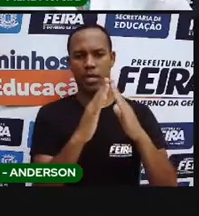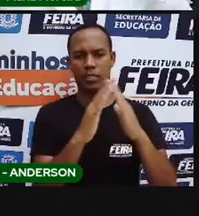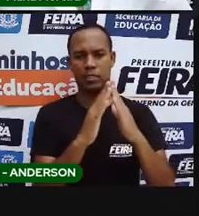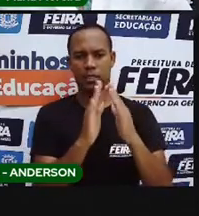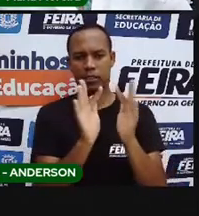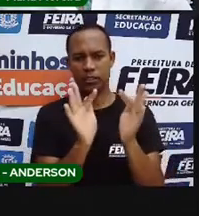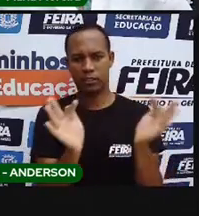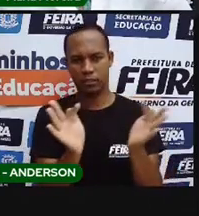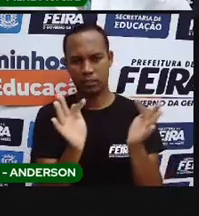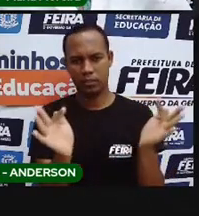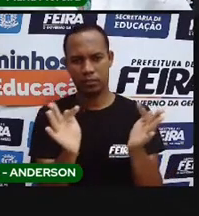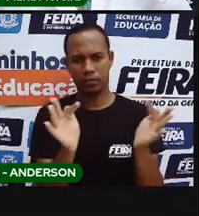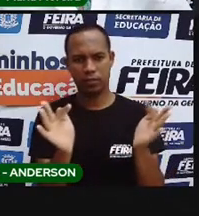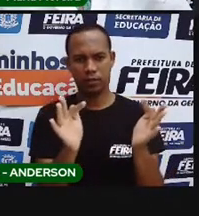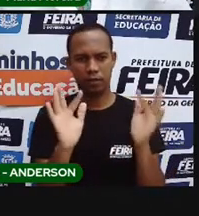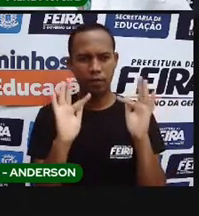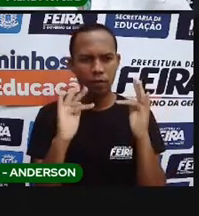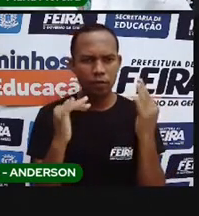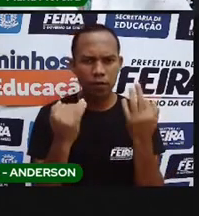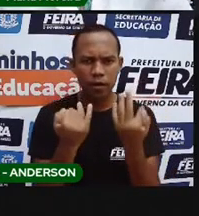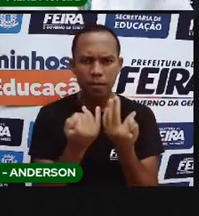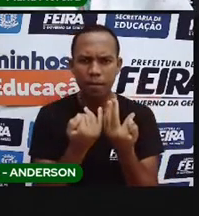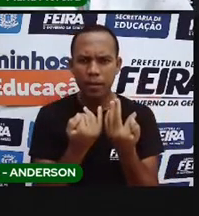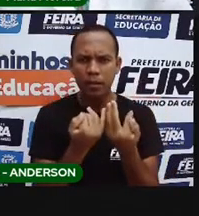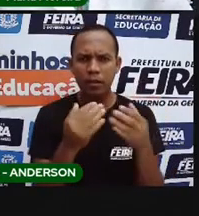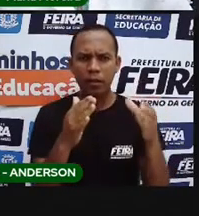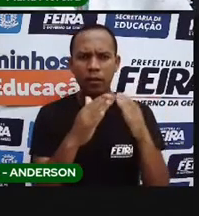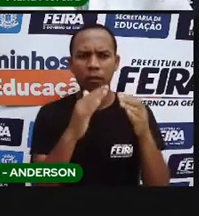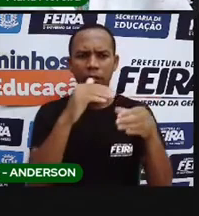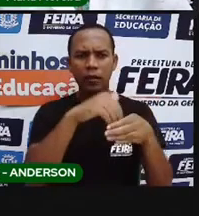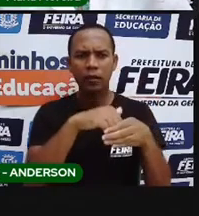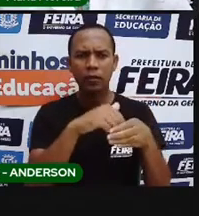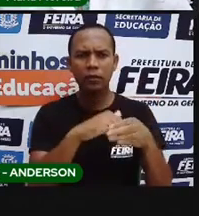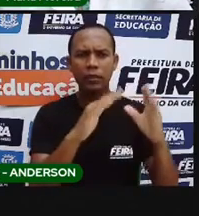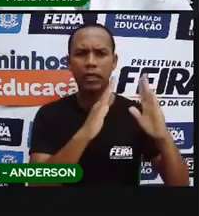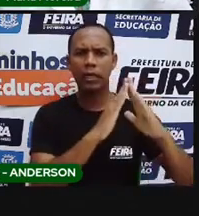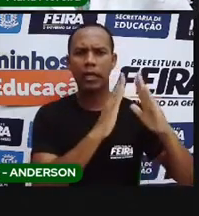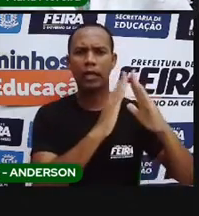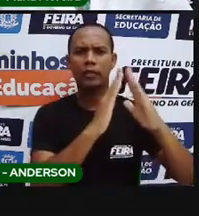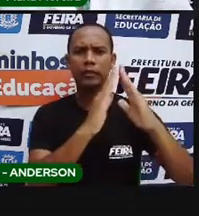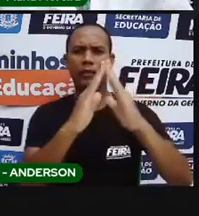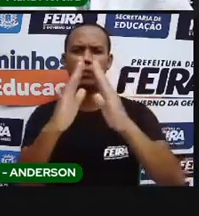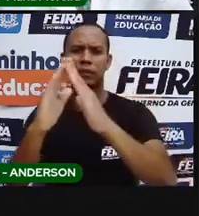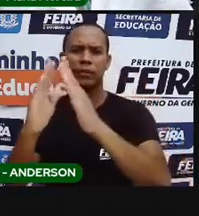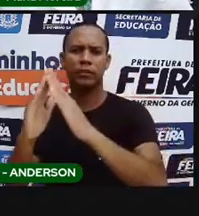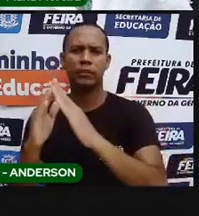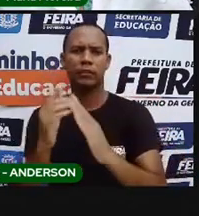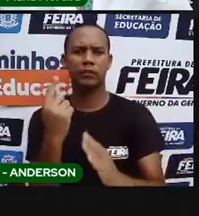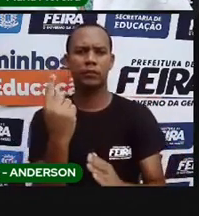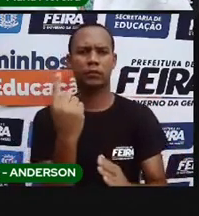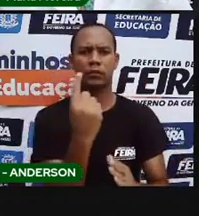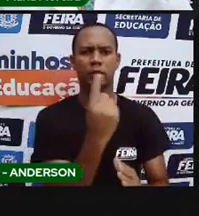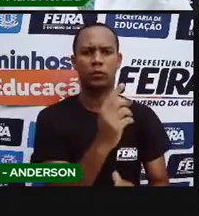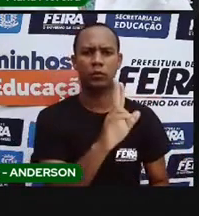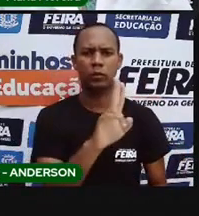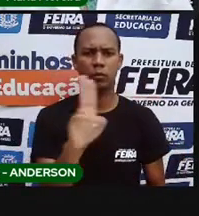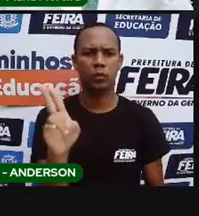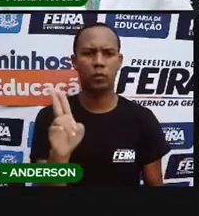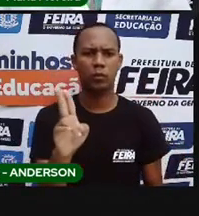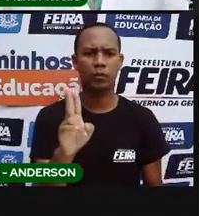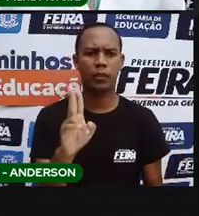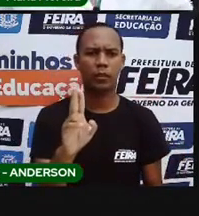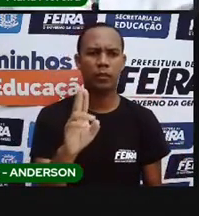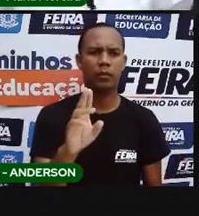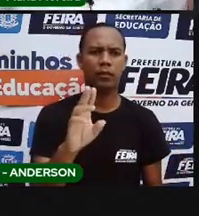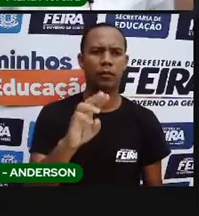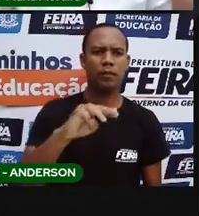vivem apenas uma família, que são chamadas de oca. E as casas coletivas, que são chamadas de maol. Então, a gente está bem acostumado